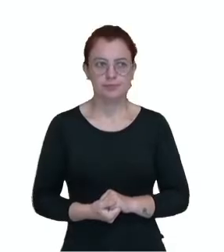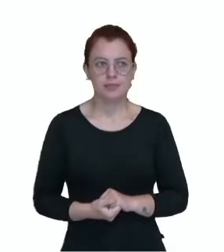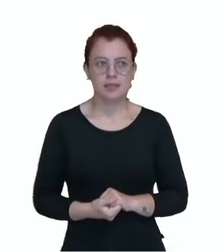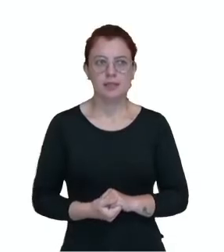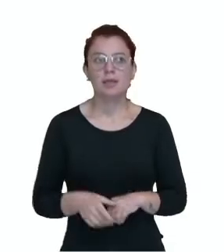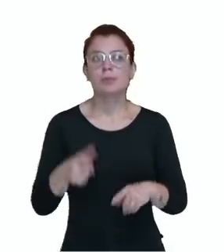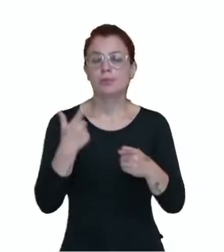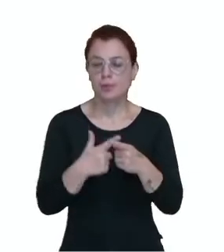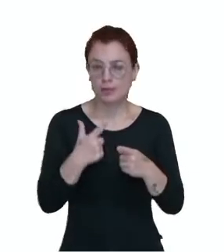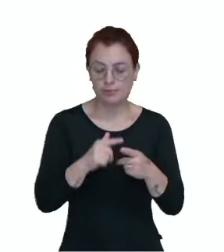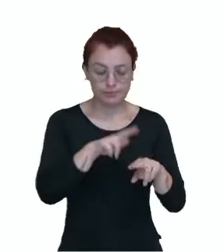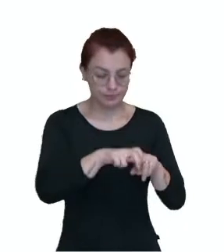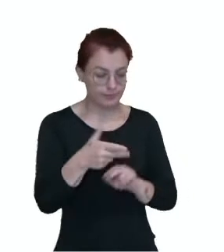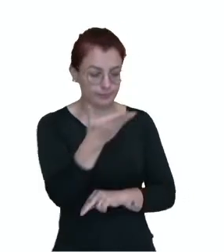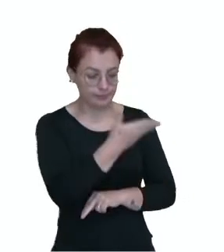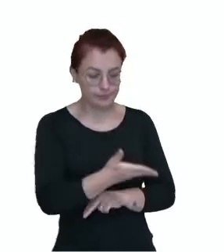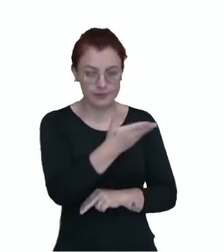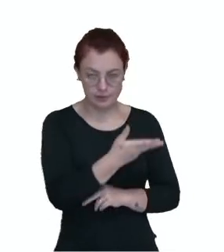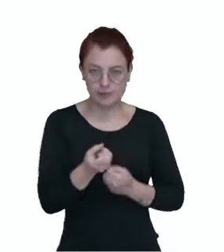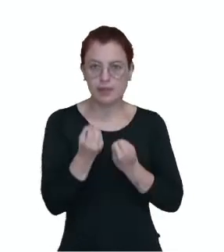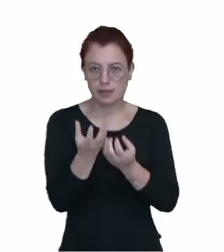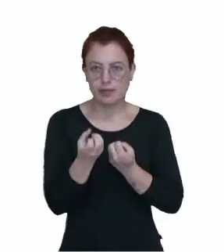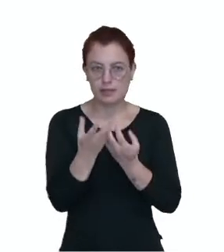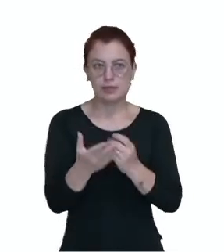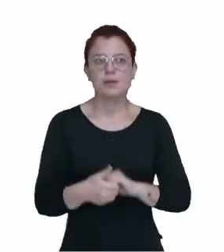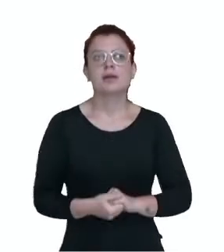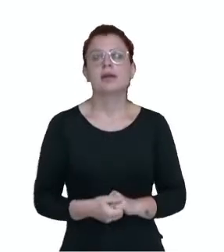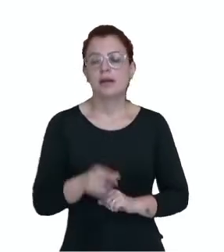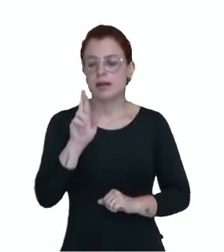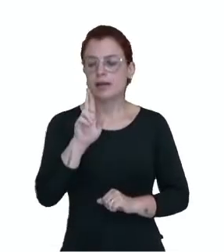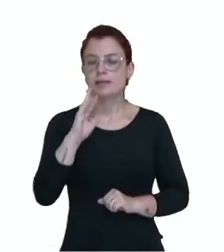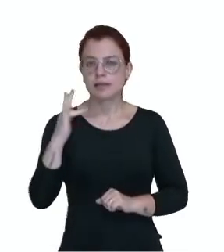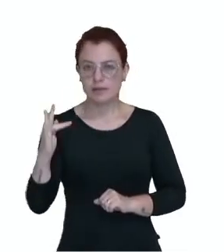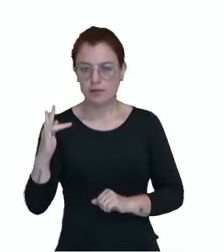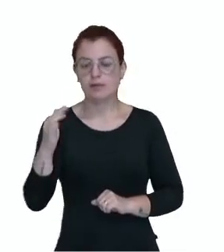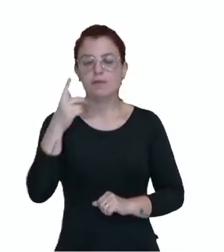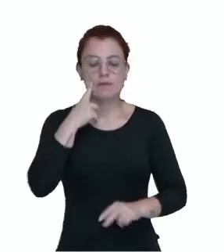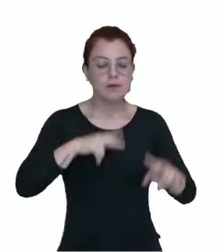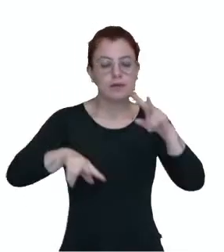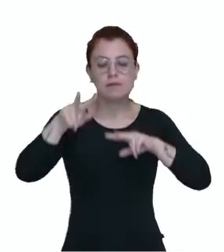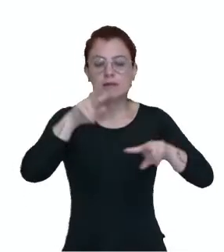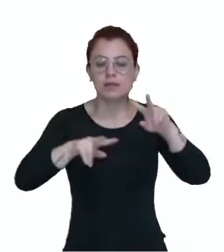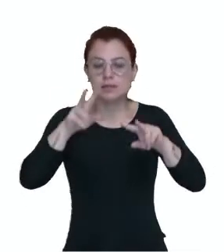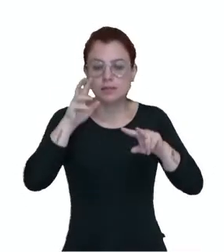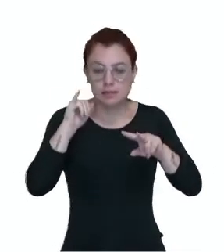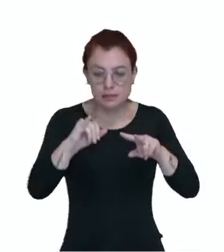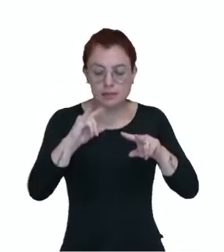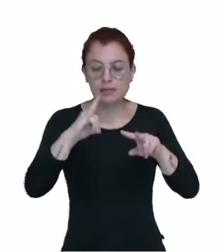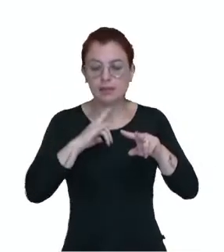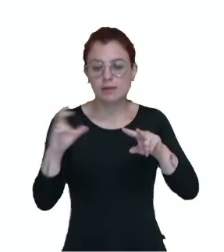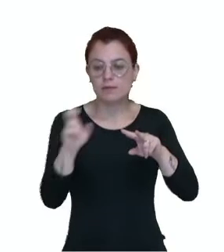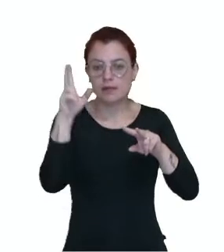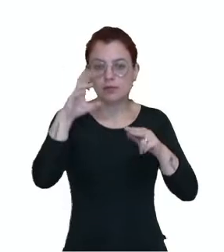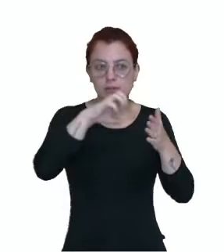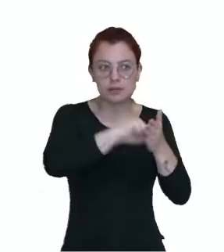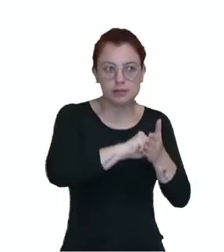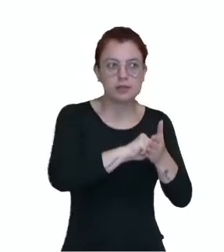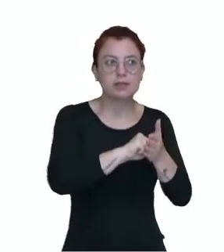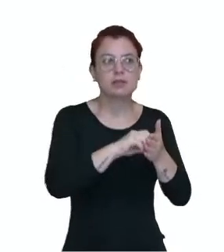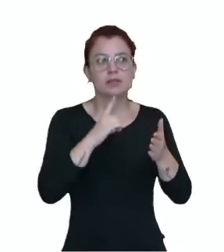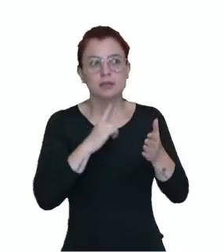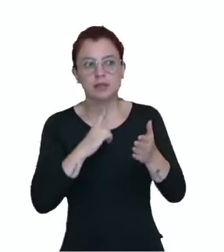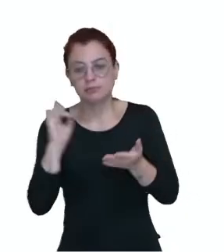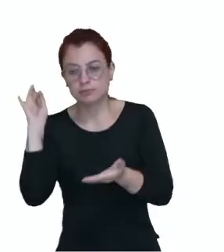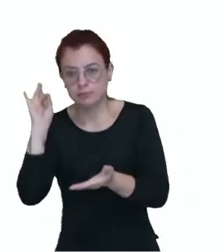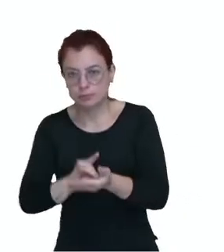Porque é por meio dessa declaração que a Receita Federal verifica se o valor retido na fonte é realmente o